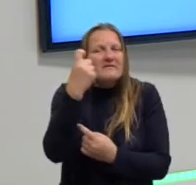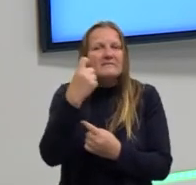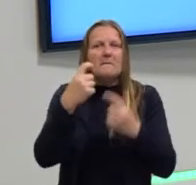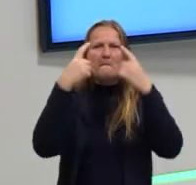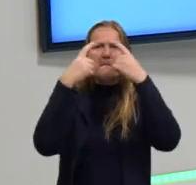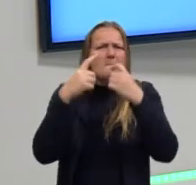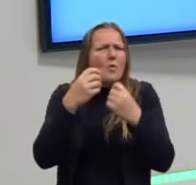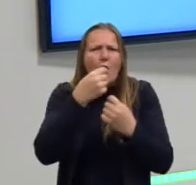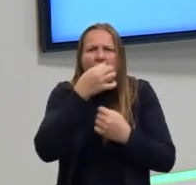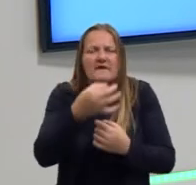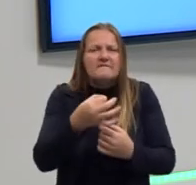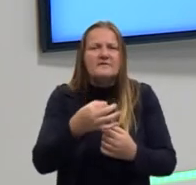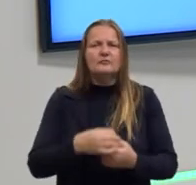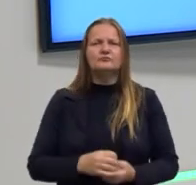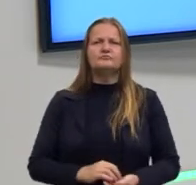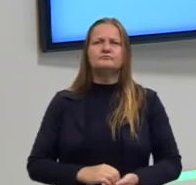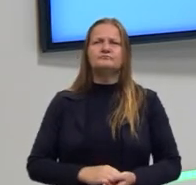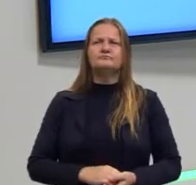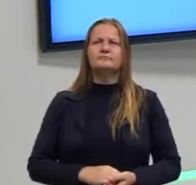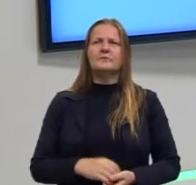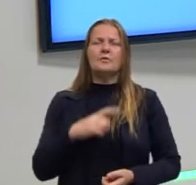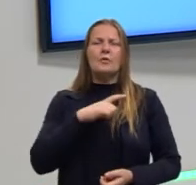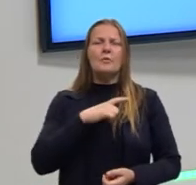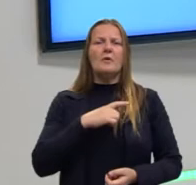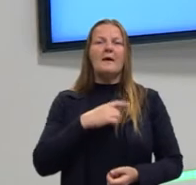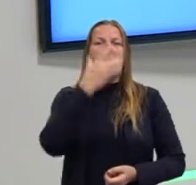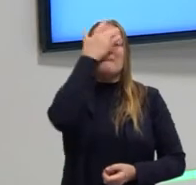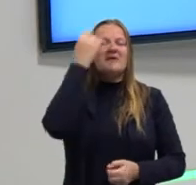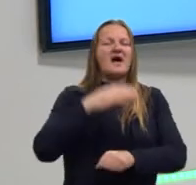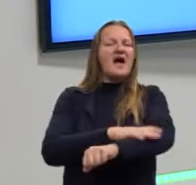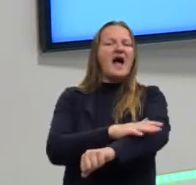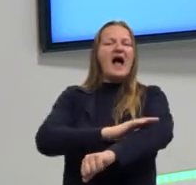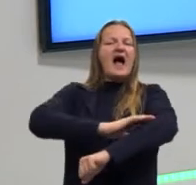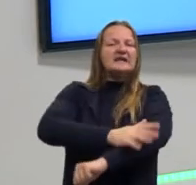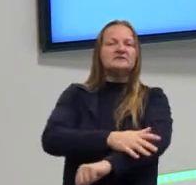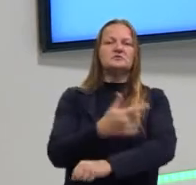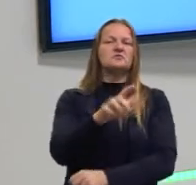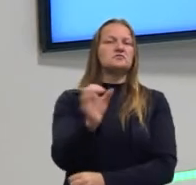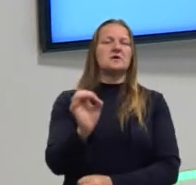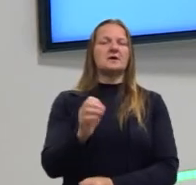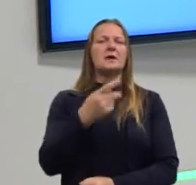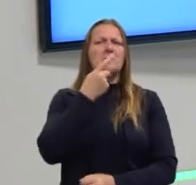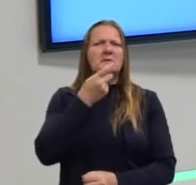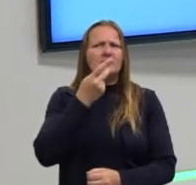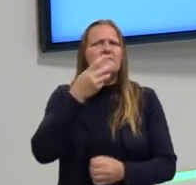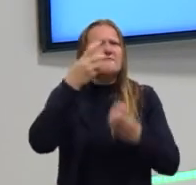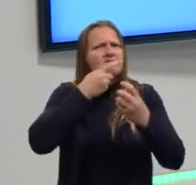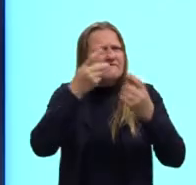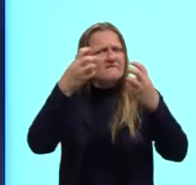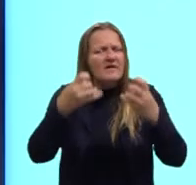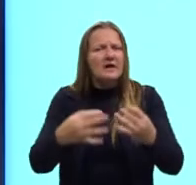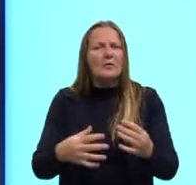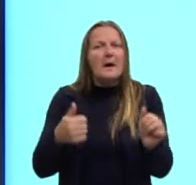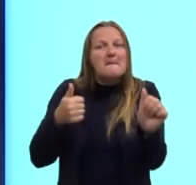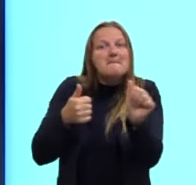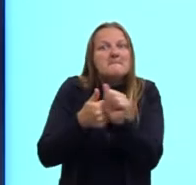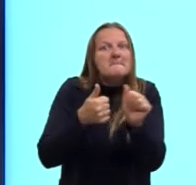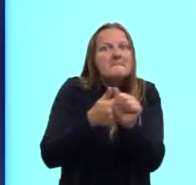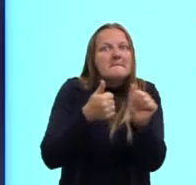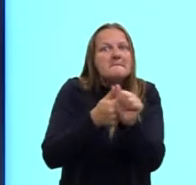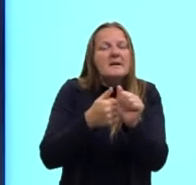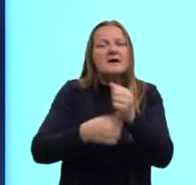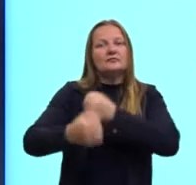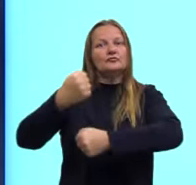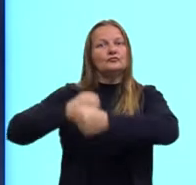E isso me deixa muito de cara quando as pessoas dizem que não existe racismo, por exemplo. Isso aqui, gente, aconteceu há pouquíssimo tempo.